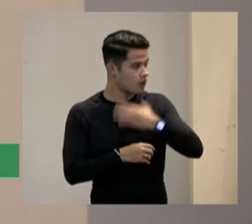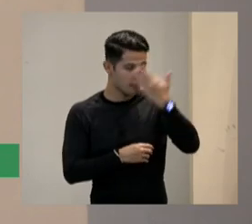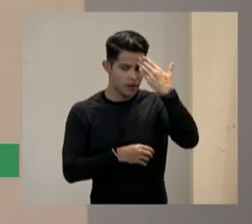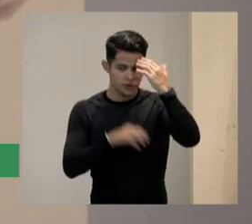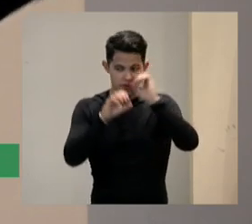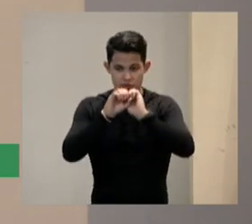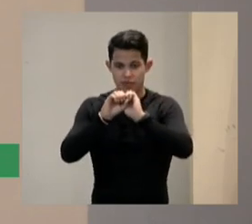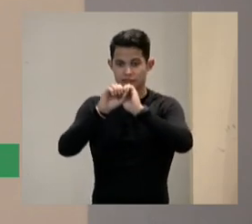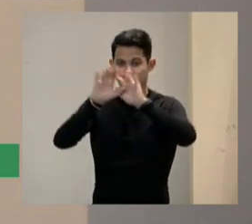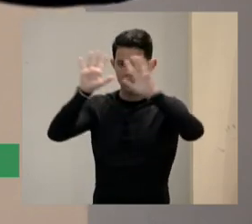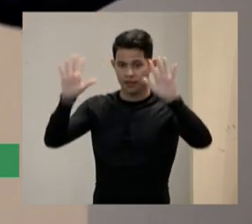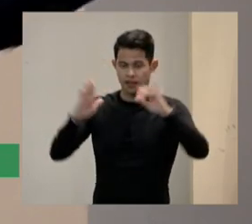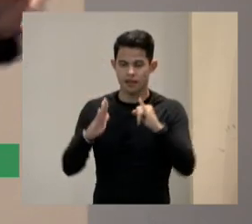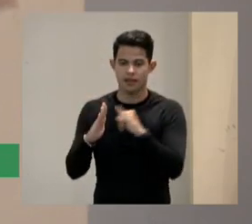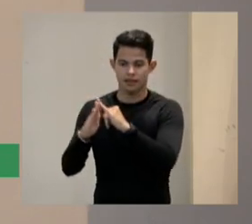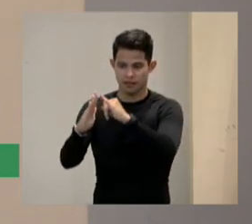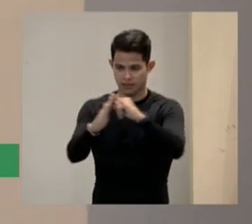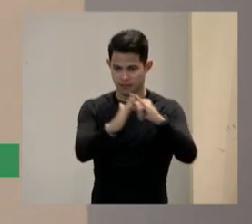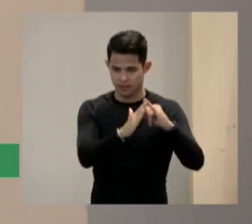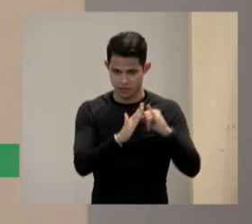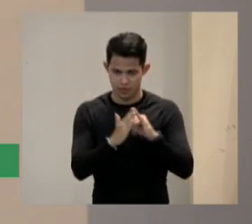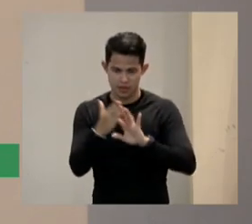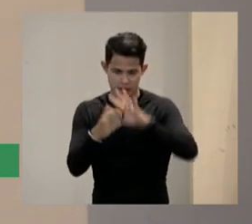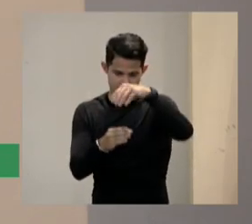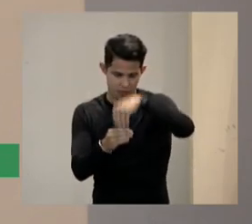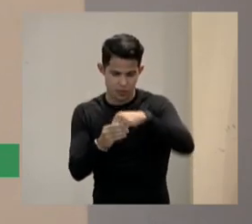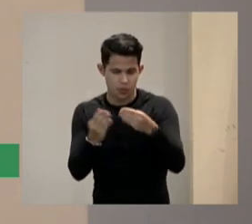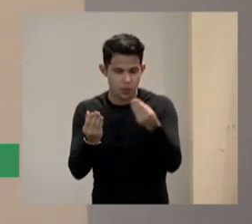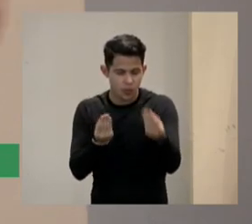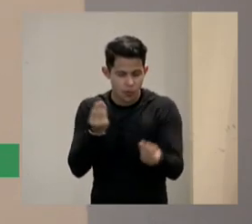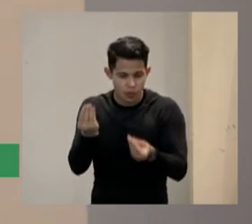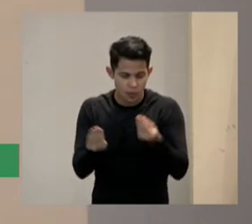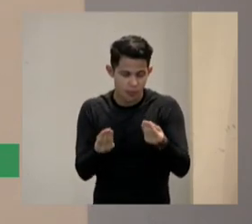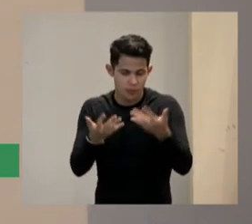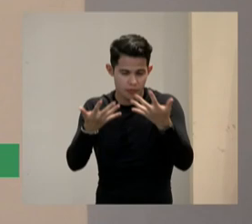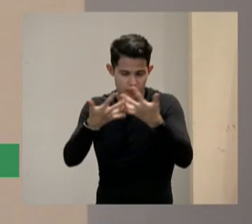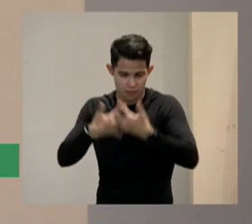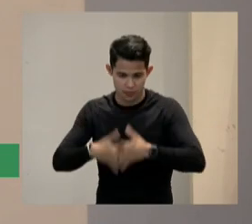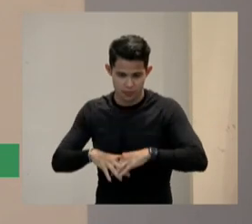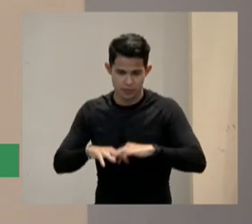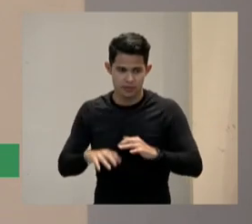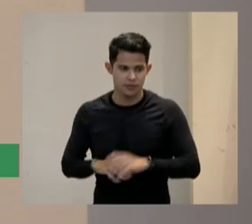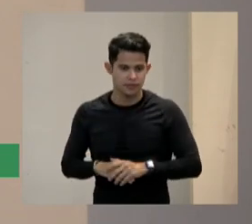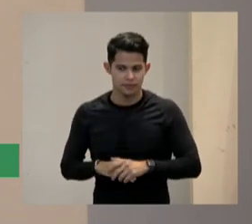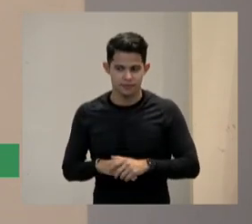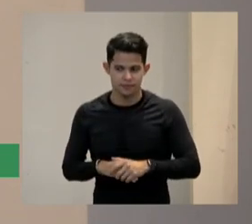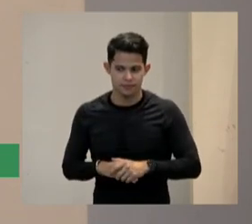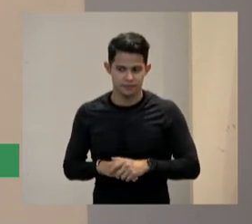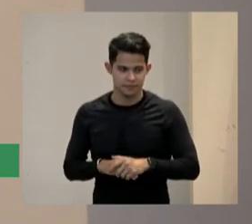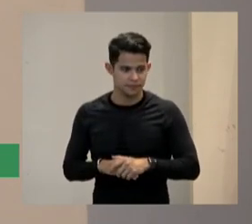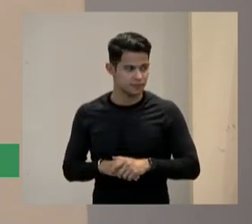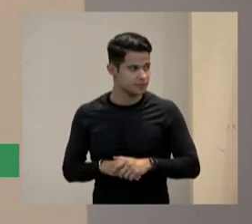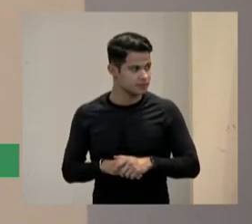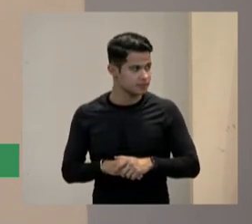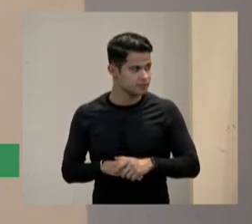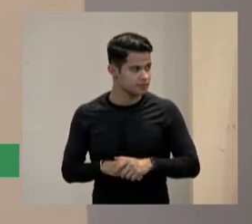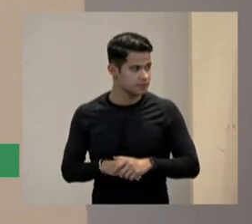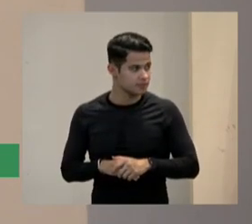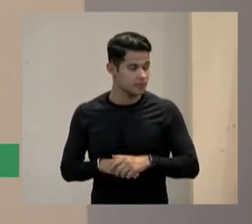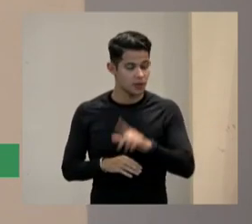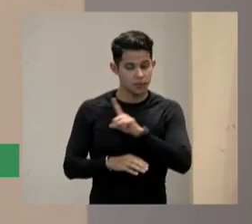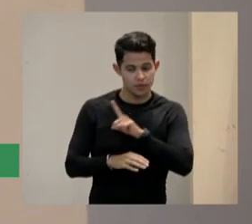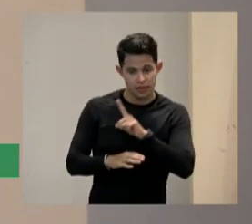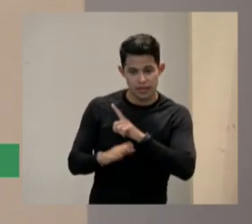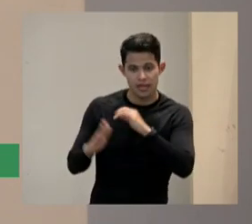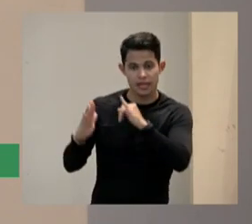deu pé para falar até eu queria falar hoje de manhã mas falei vou deixar a coisa já será outro momento mas realmente as instituições